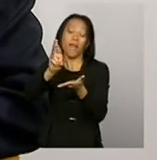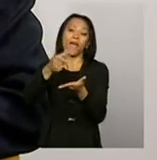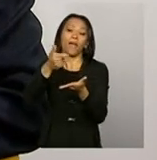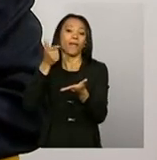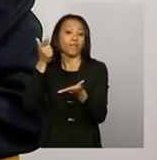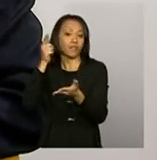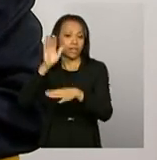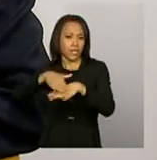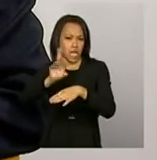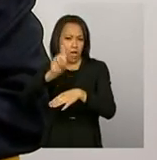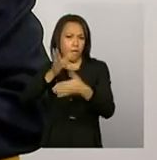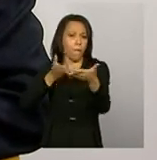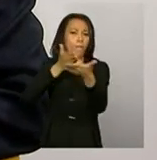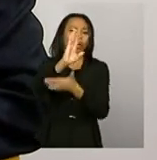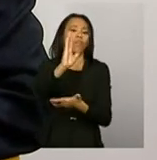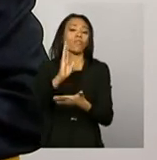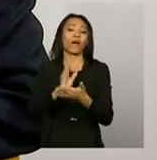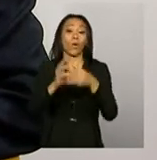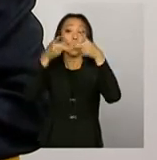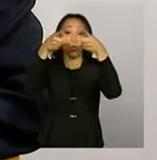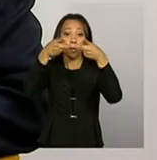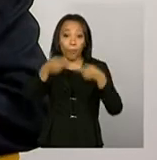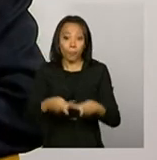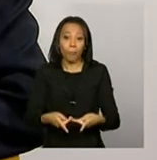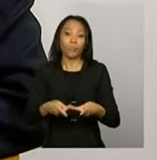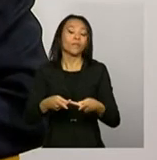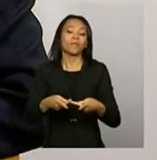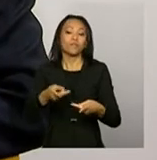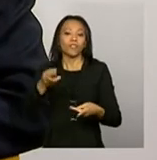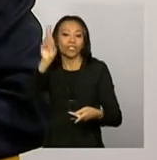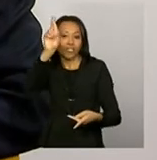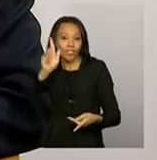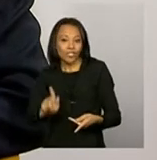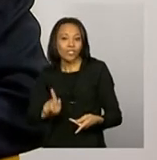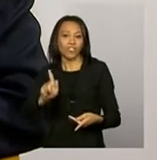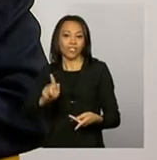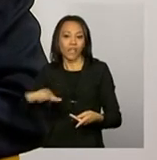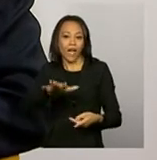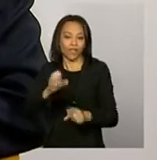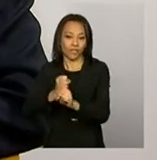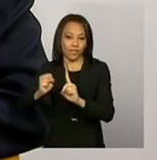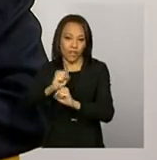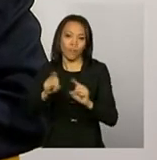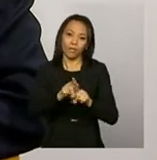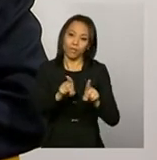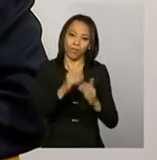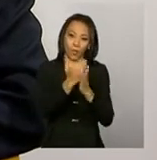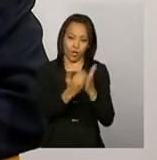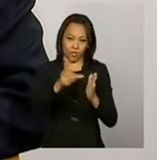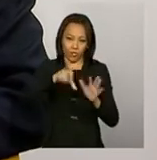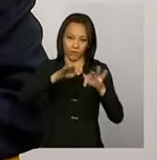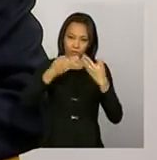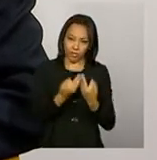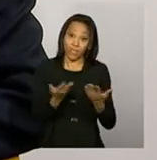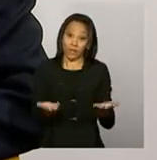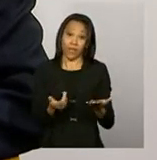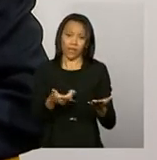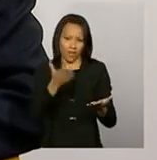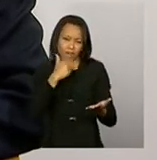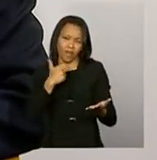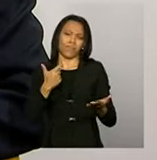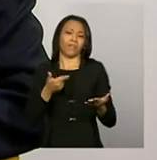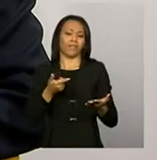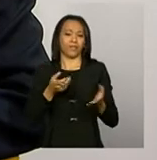de gestão da assistência social e do programa Bolsa Família. Aquele planejamento,